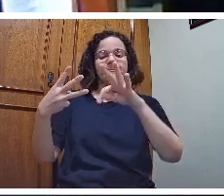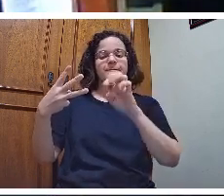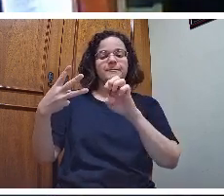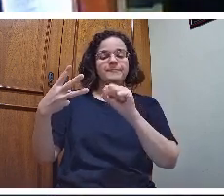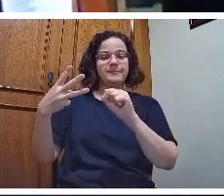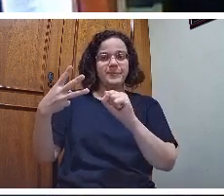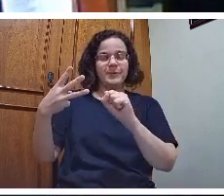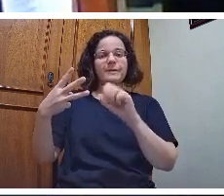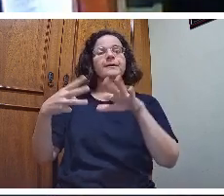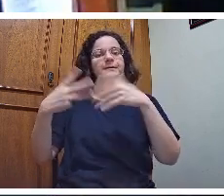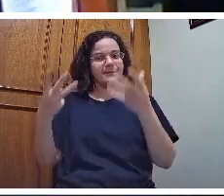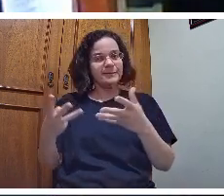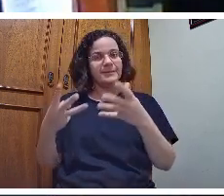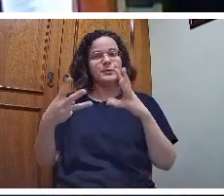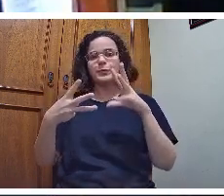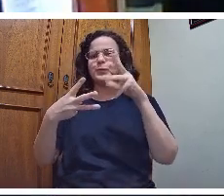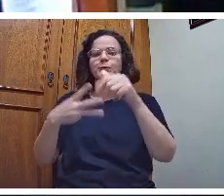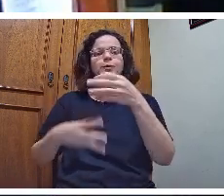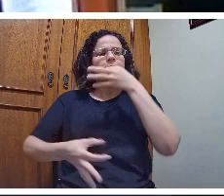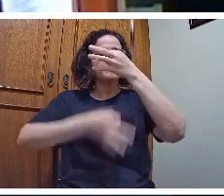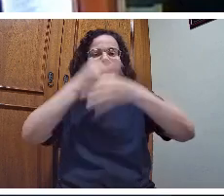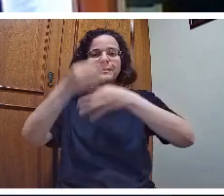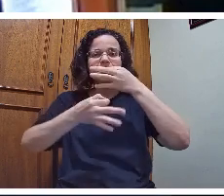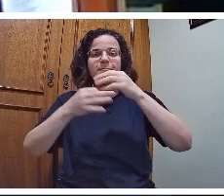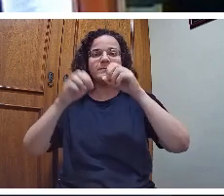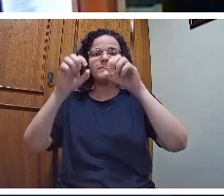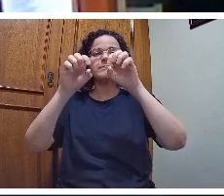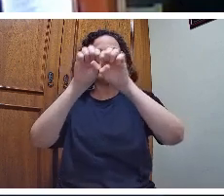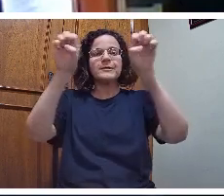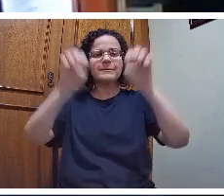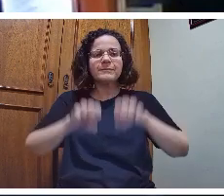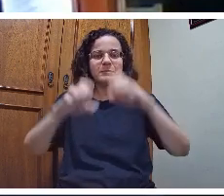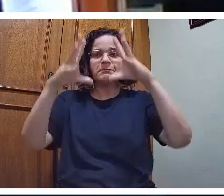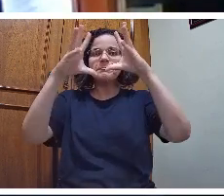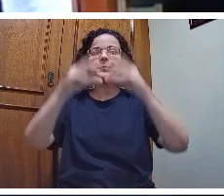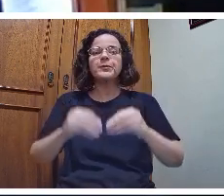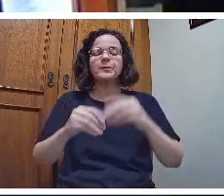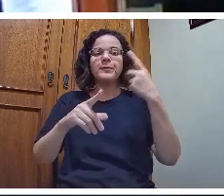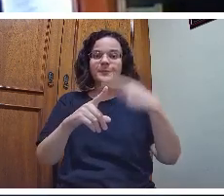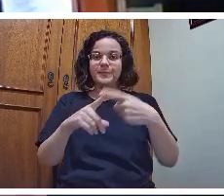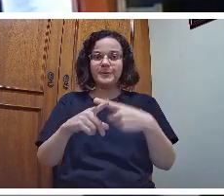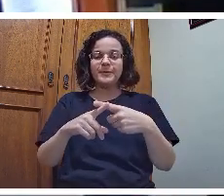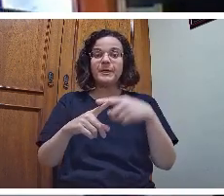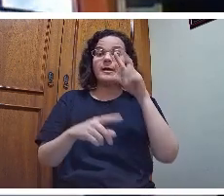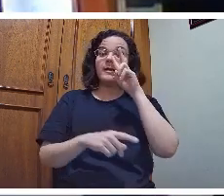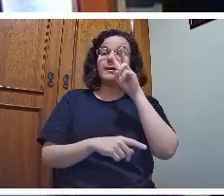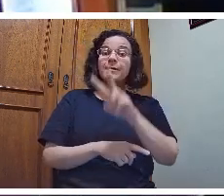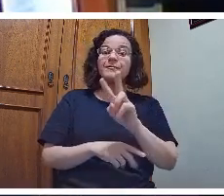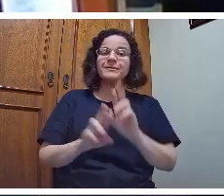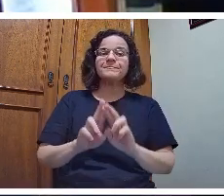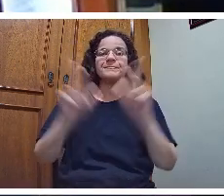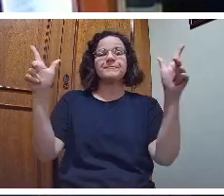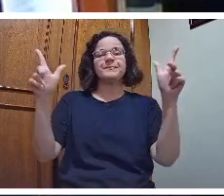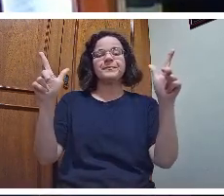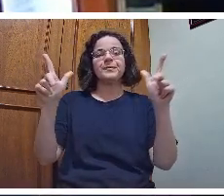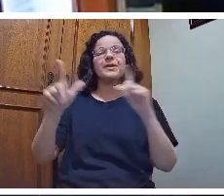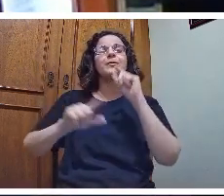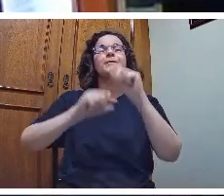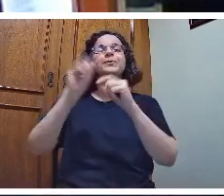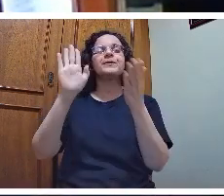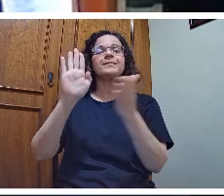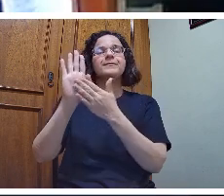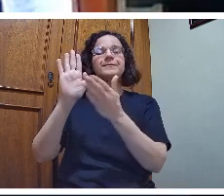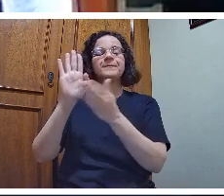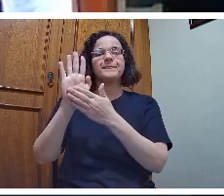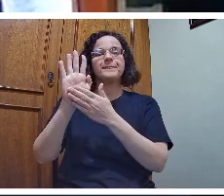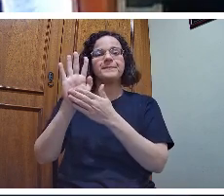Ora, toda crítica desestrutura. Por quê? Porque ela está vendo com outros olhos aquilo